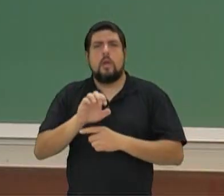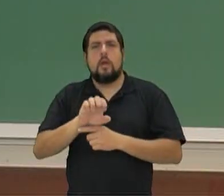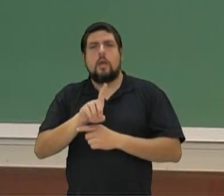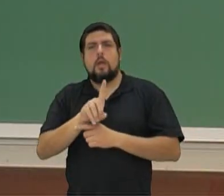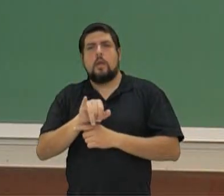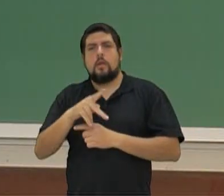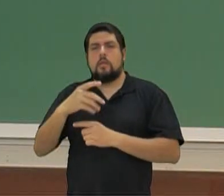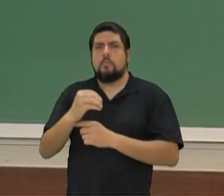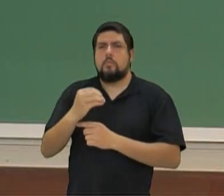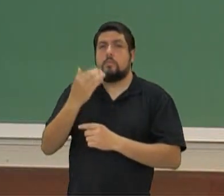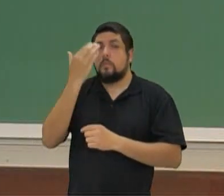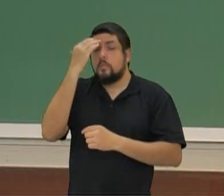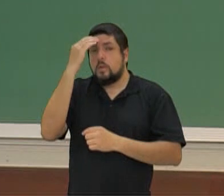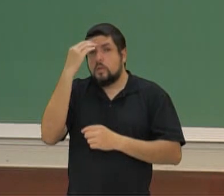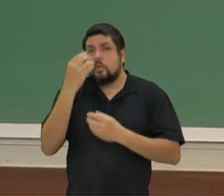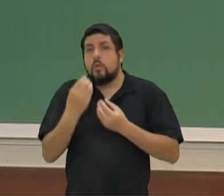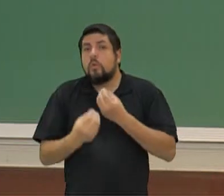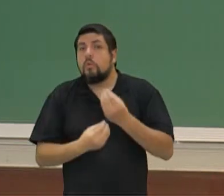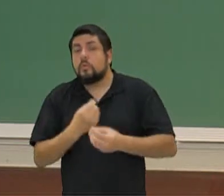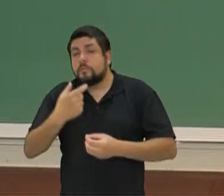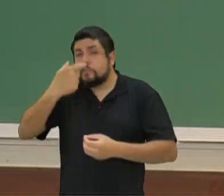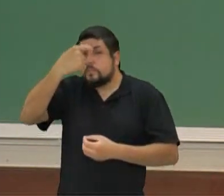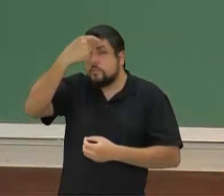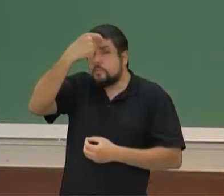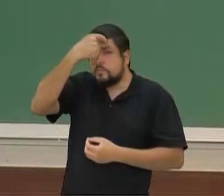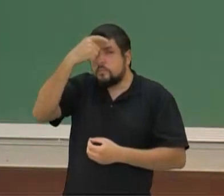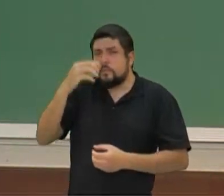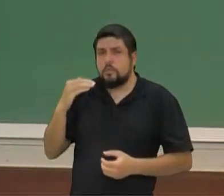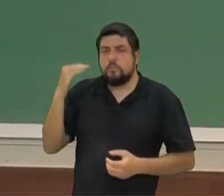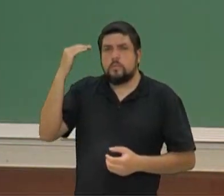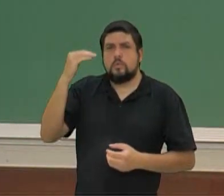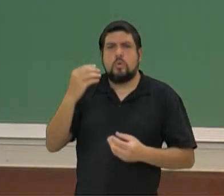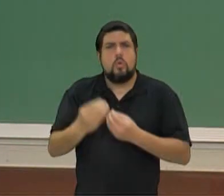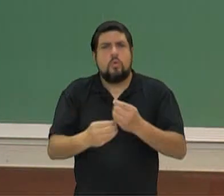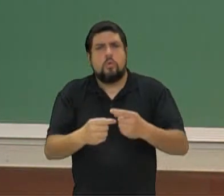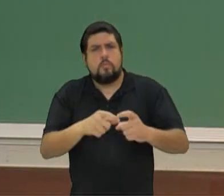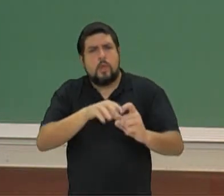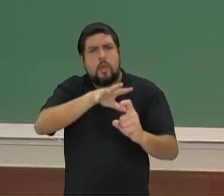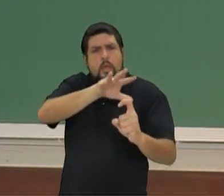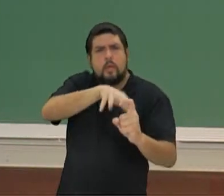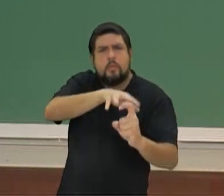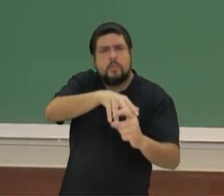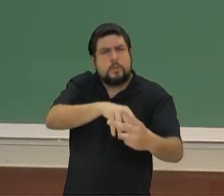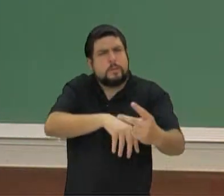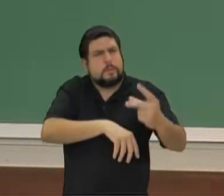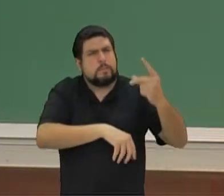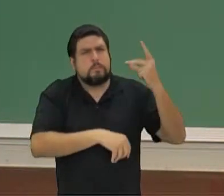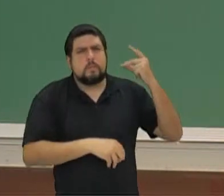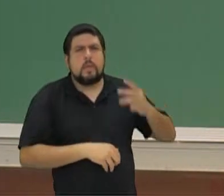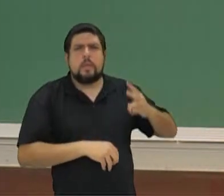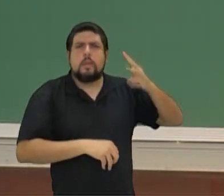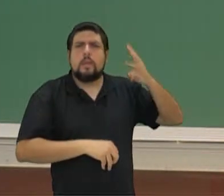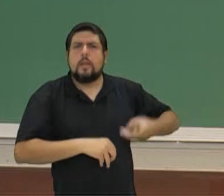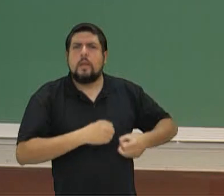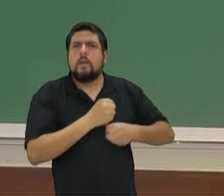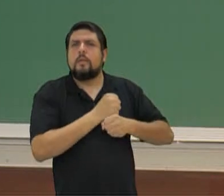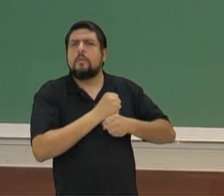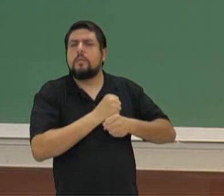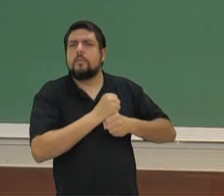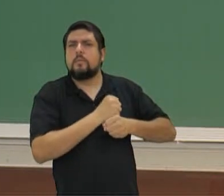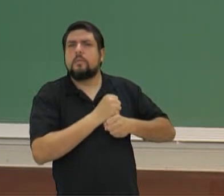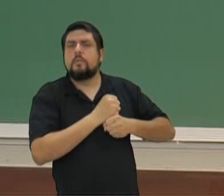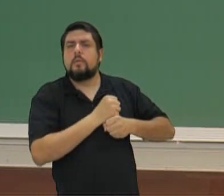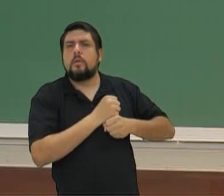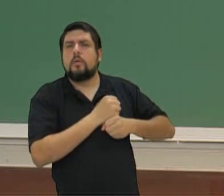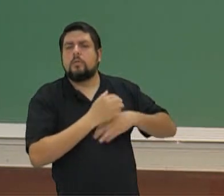entender a mente humana numa mitologia de três mil anos atrás. Qual que a nossa relação atual hoje com a mente